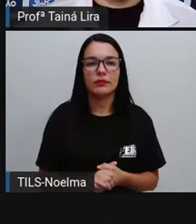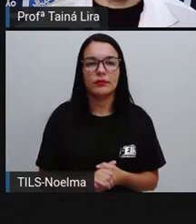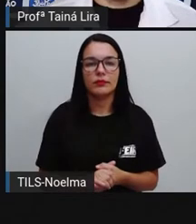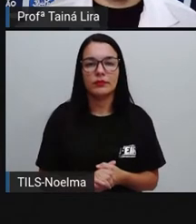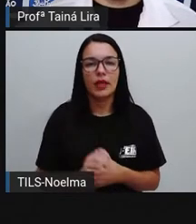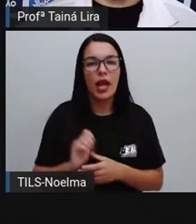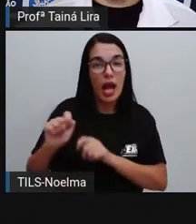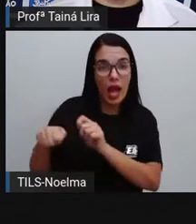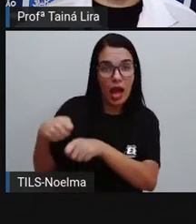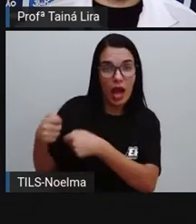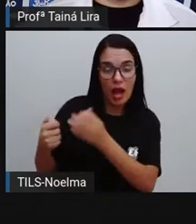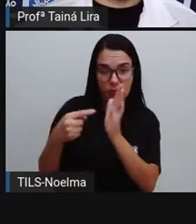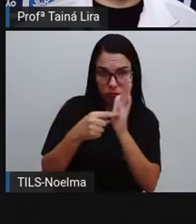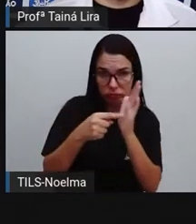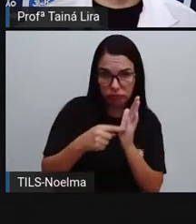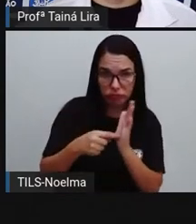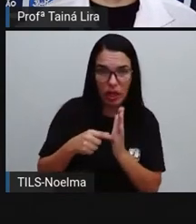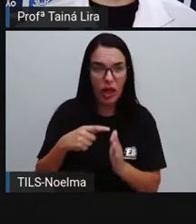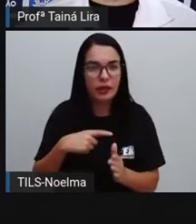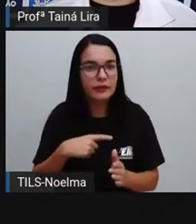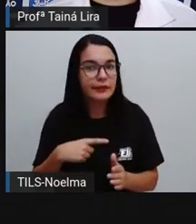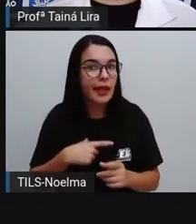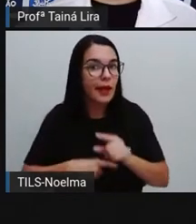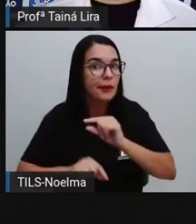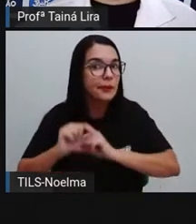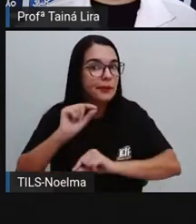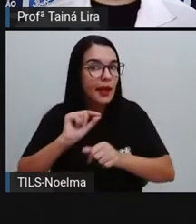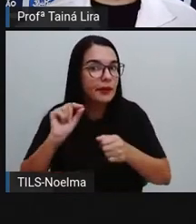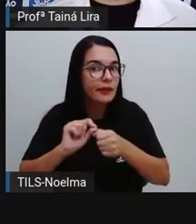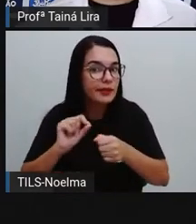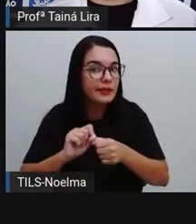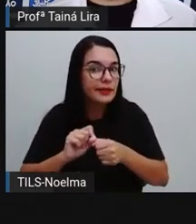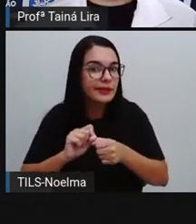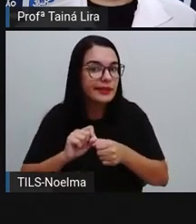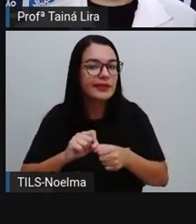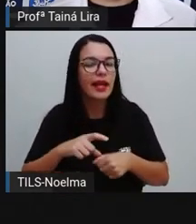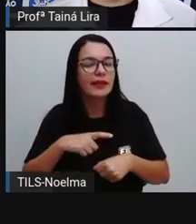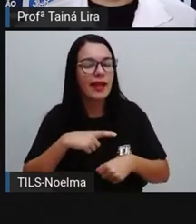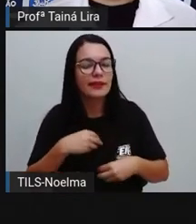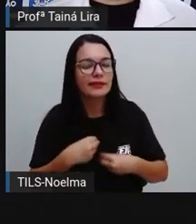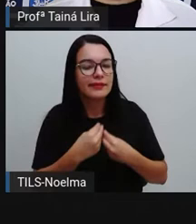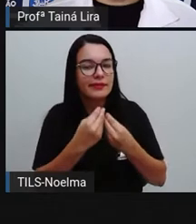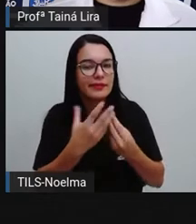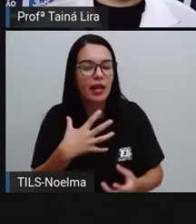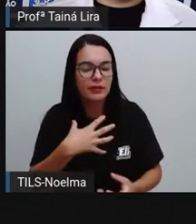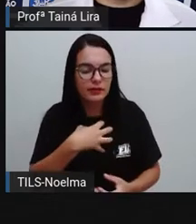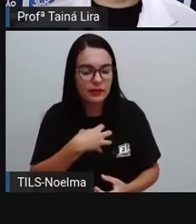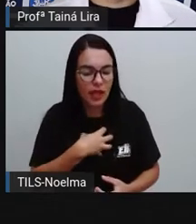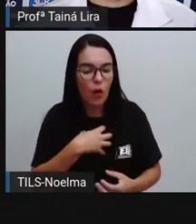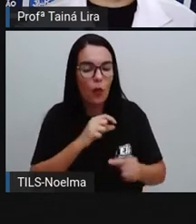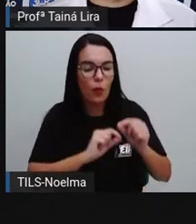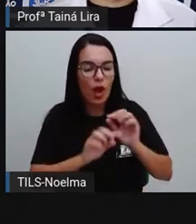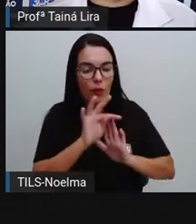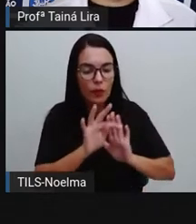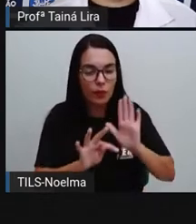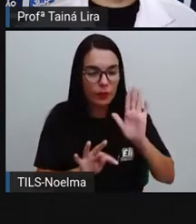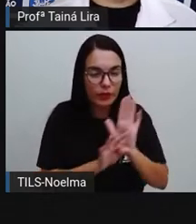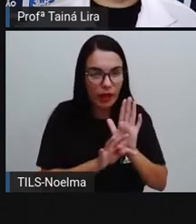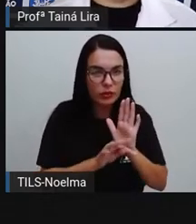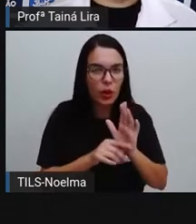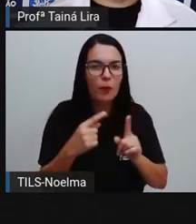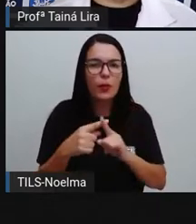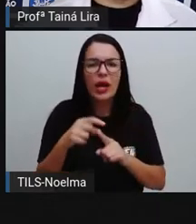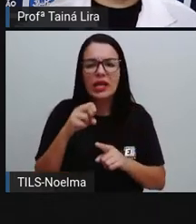Ó, a pontuação tem a função ali de dar sentido ao texto. Sem ela, o texto perde o